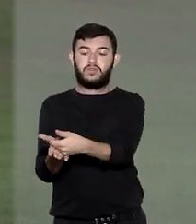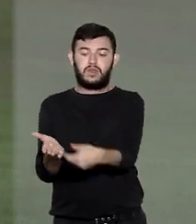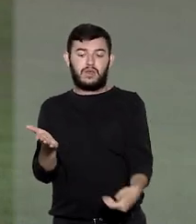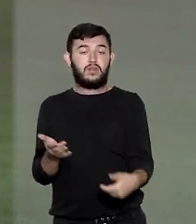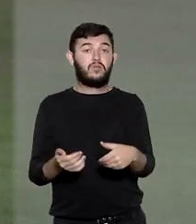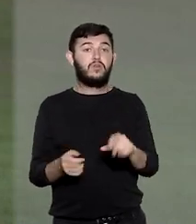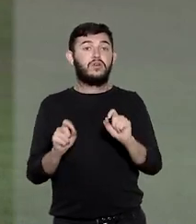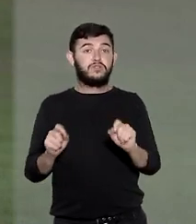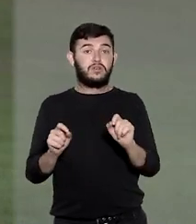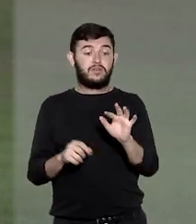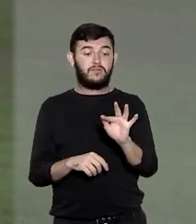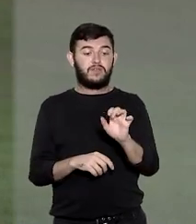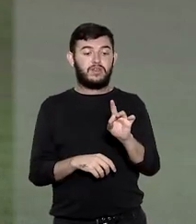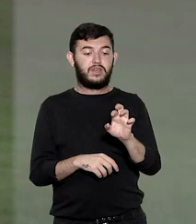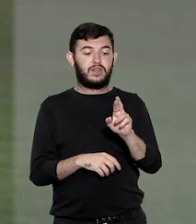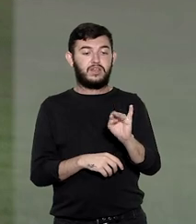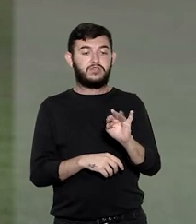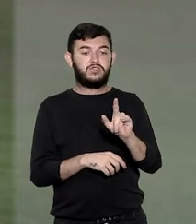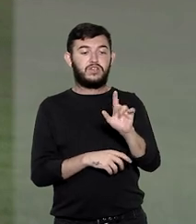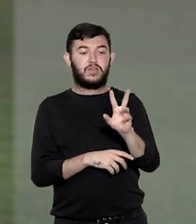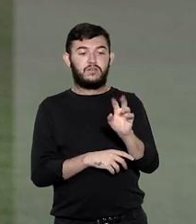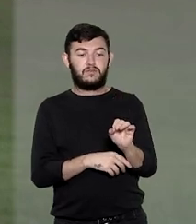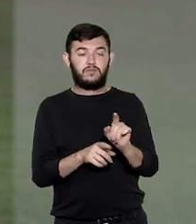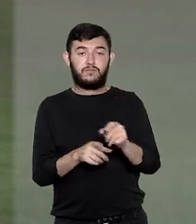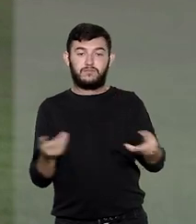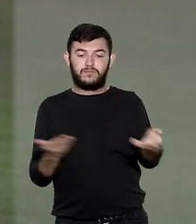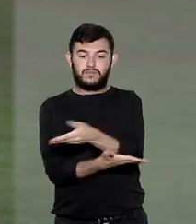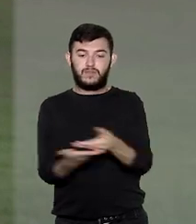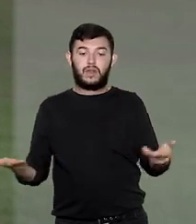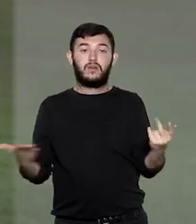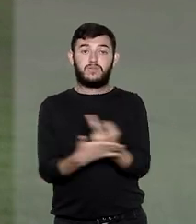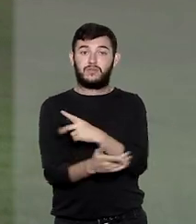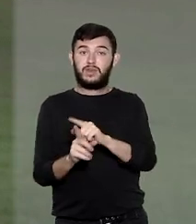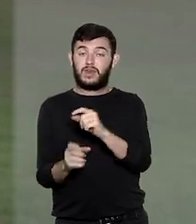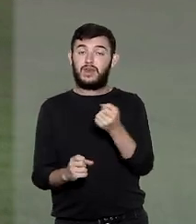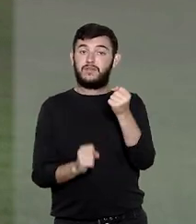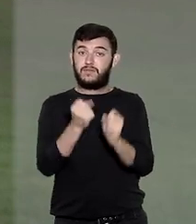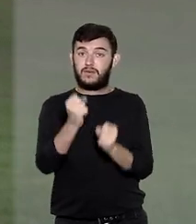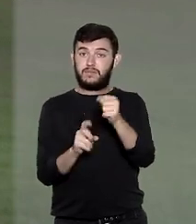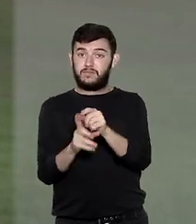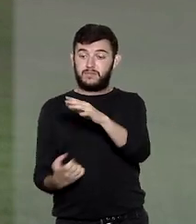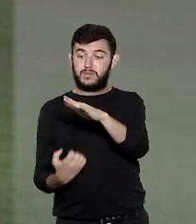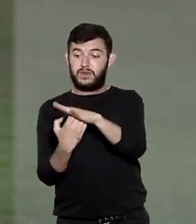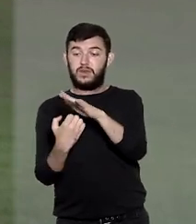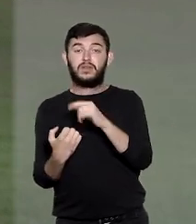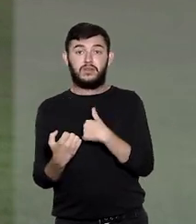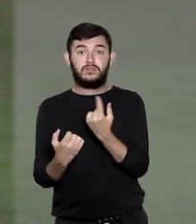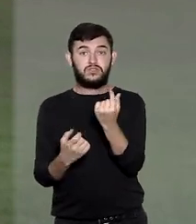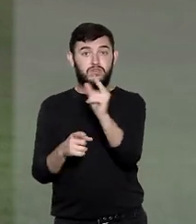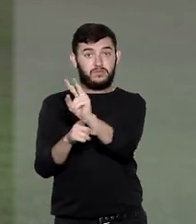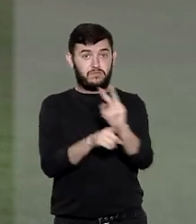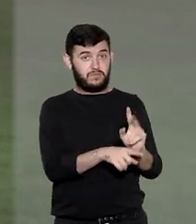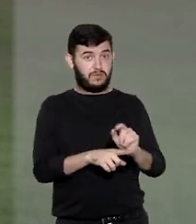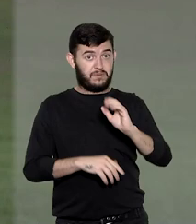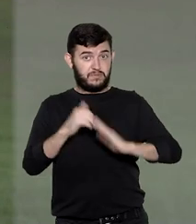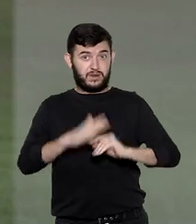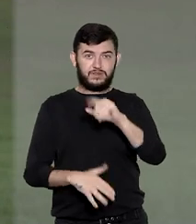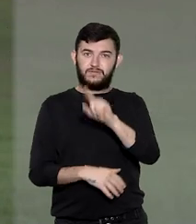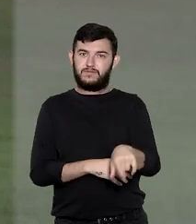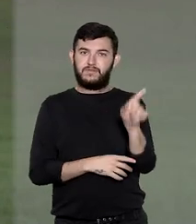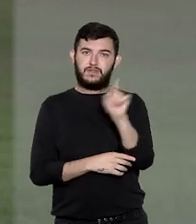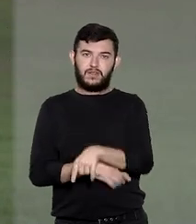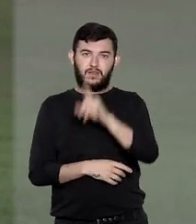mútuo feneratício. O fundamento foi o de que houve empréstimo de dinheiro pela faturizadora e que essa prática por si só